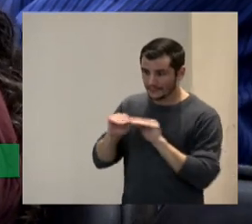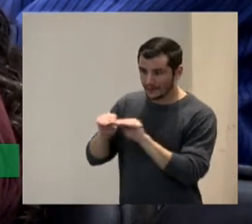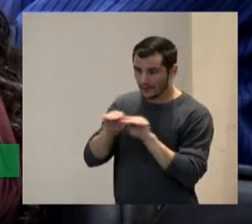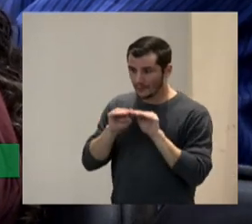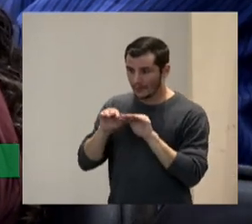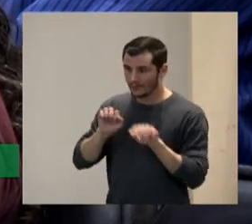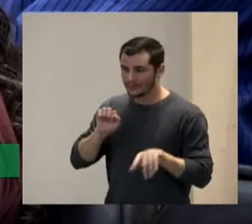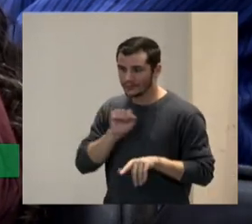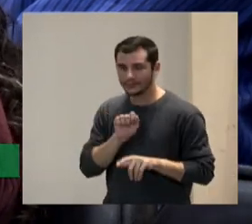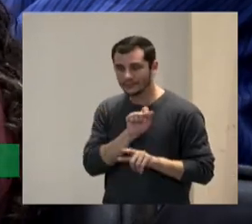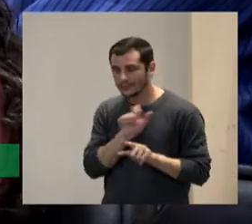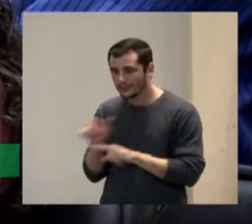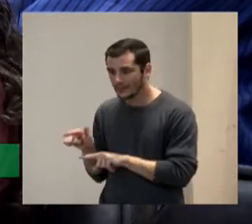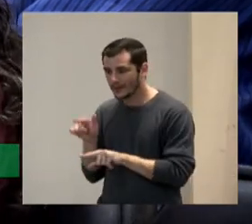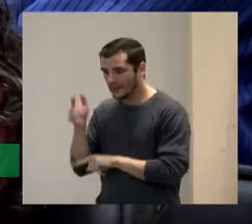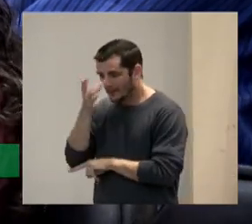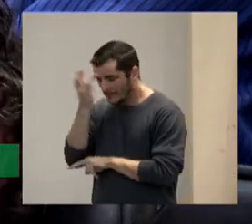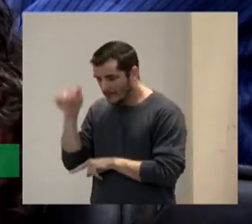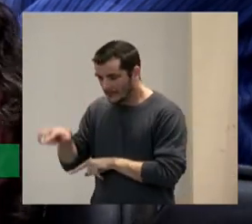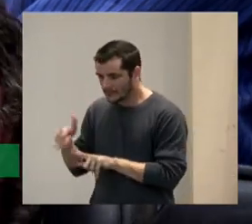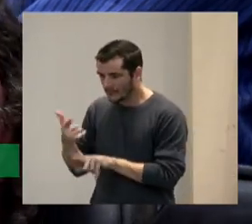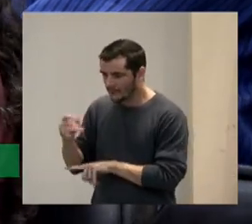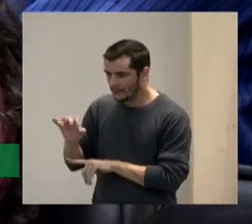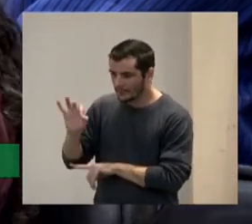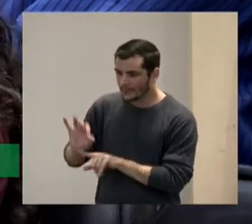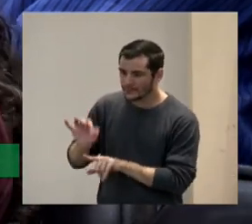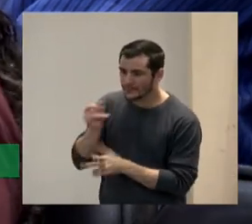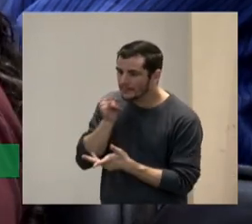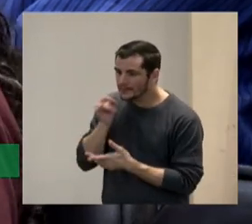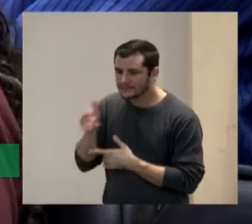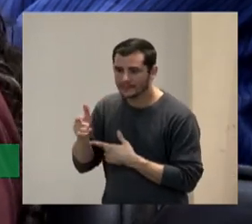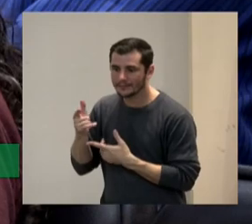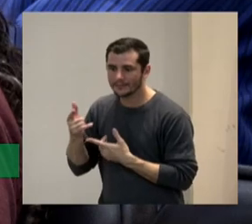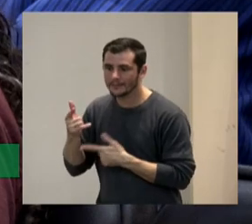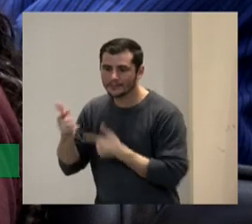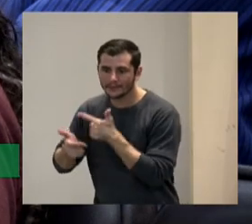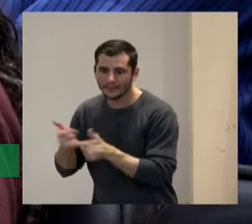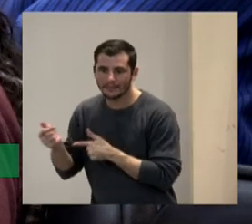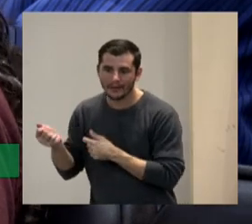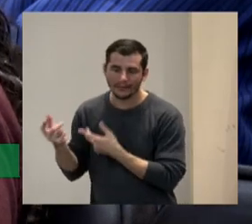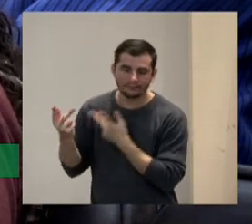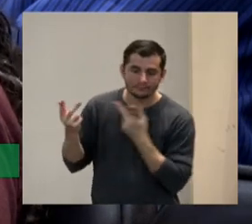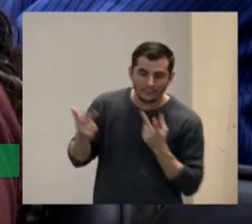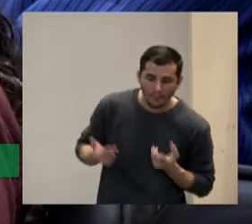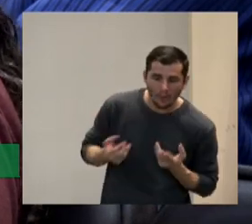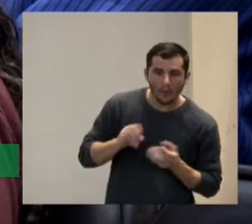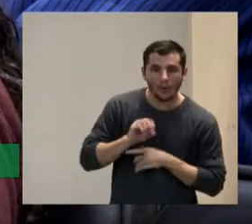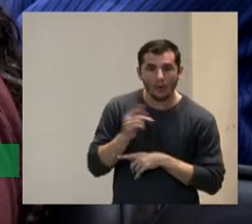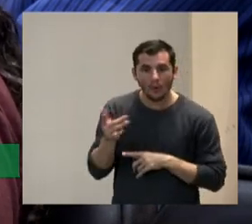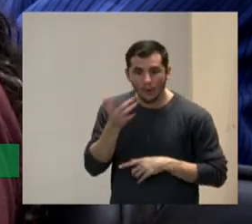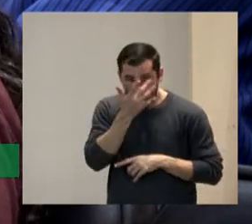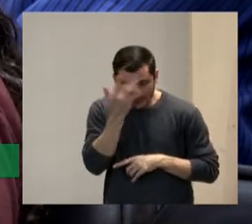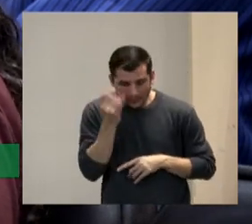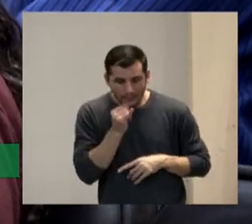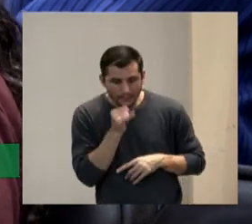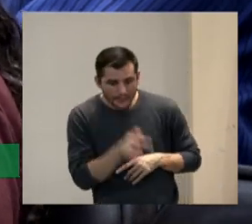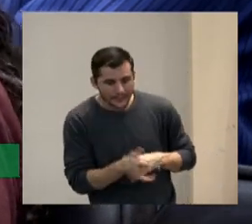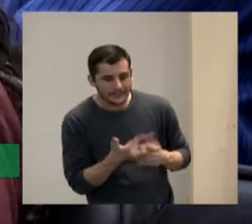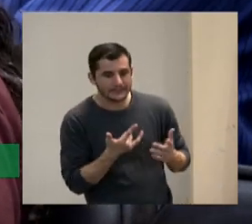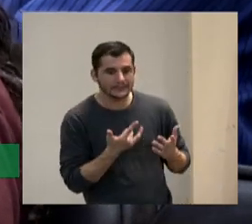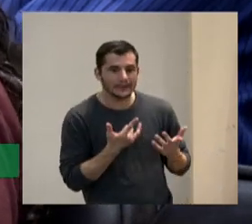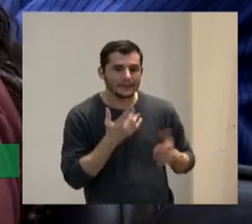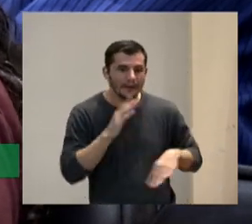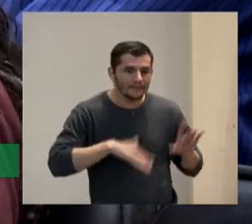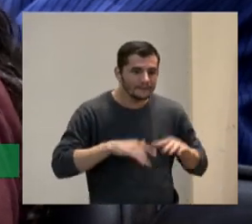20% de produtividade ou uma pessoa que tem uma crise e precisa passar três meses